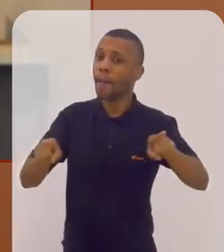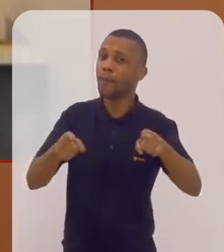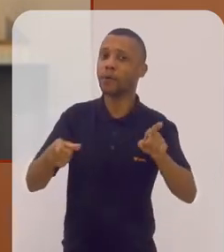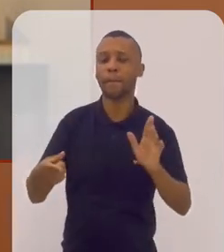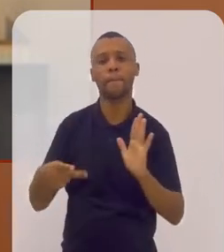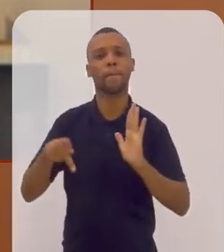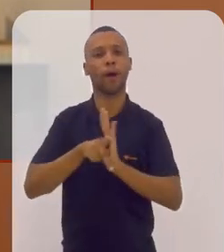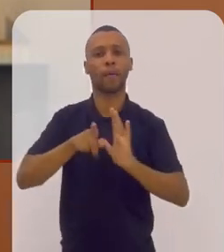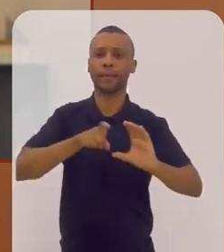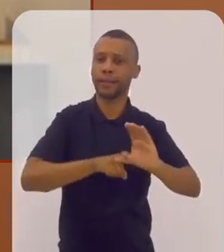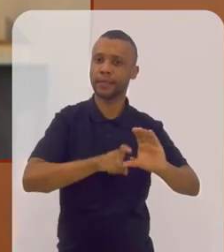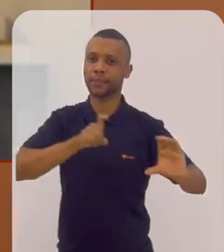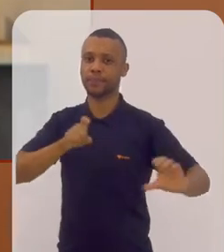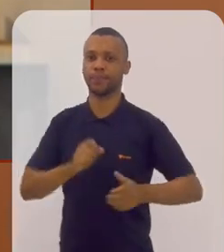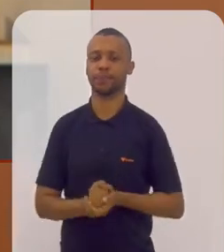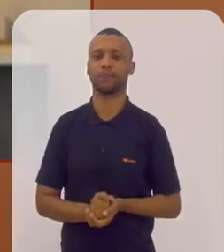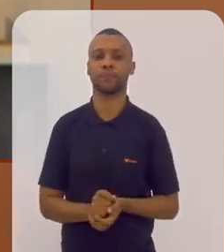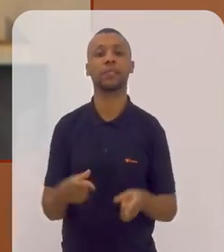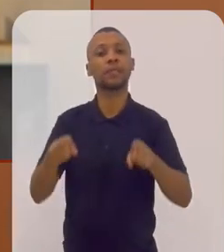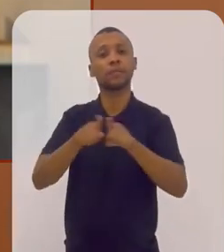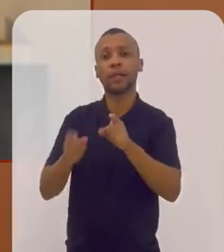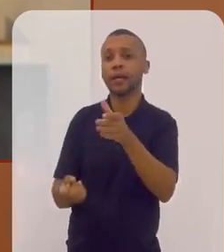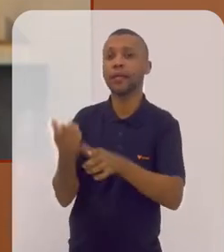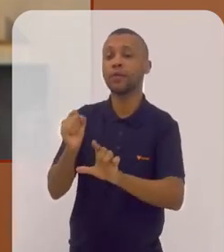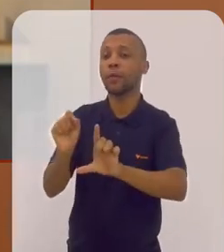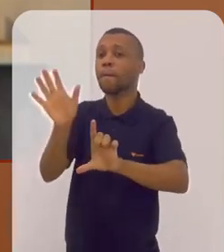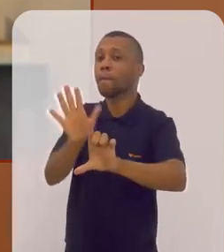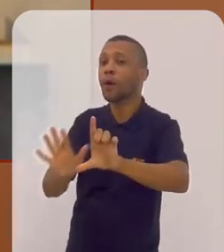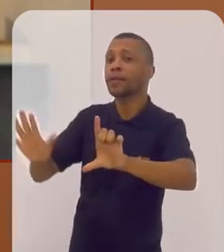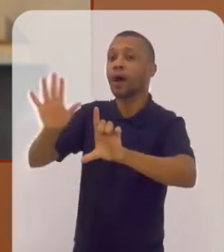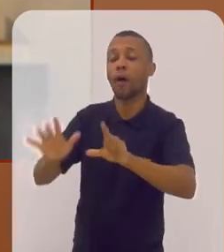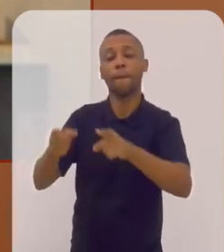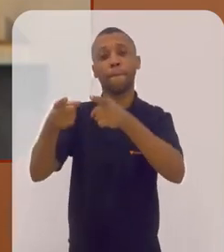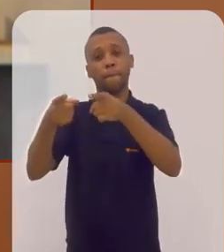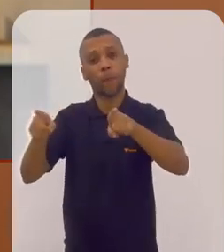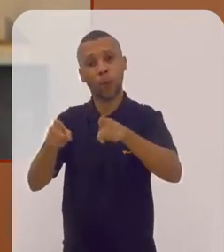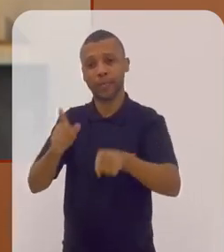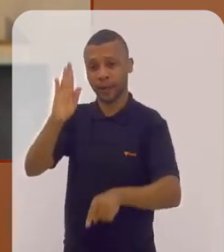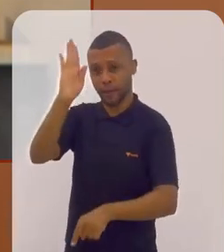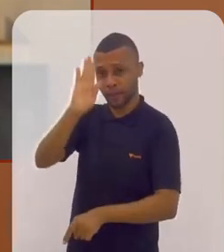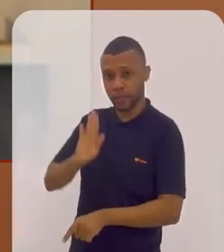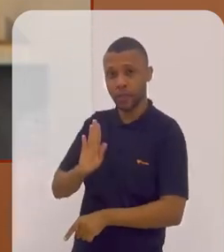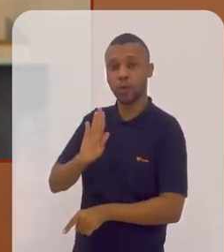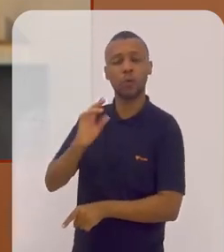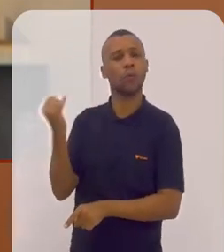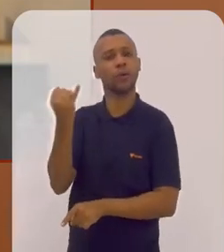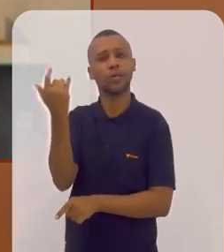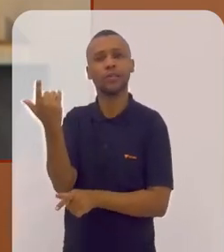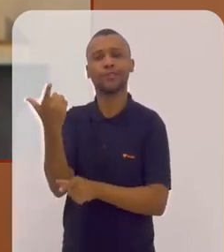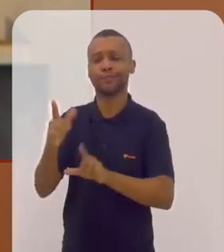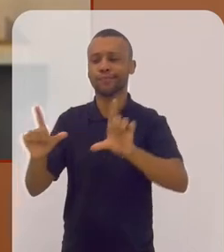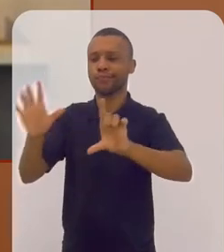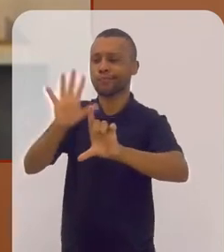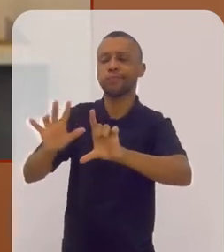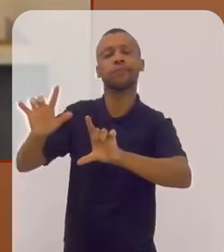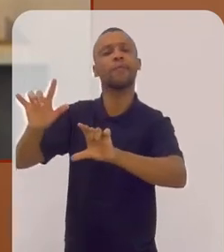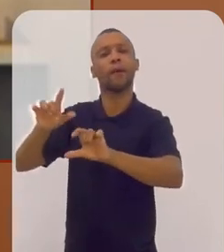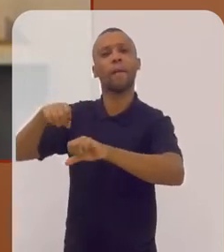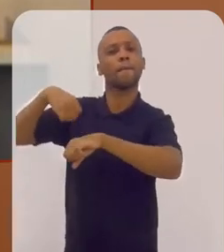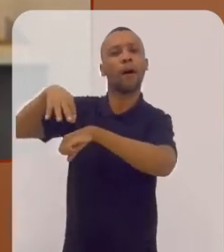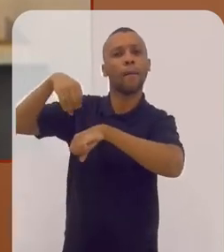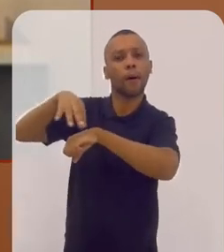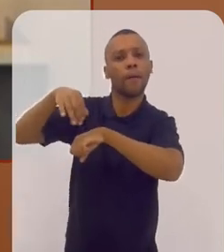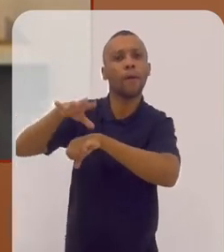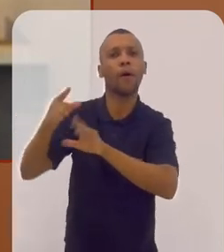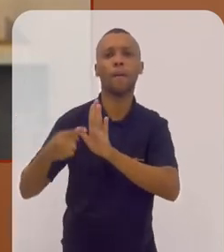Independência. Ela também é criadora do portal Música Brasilis, importante veículo de resgate e divulgação